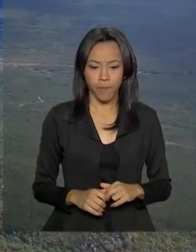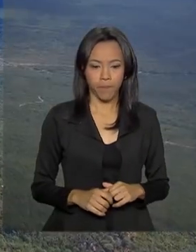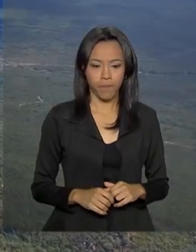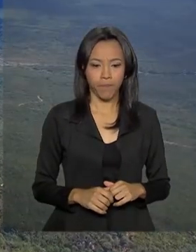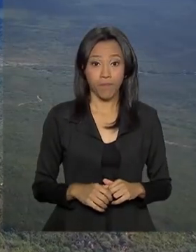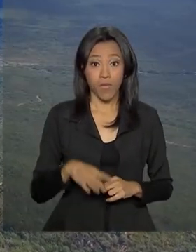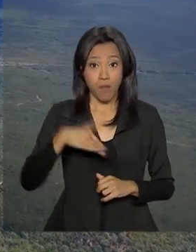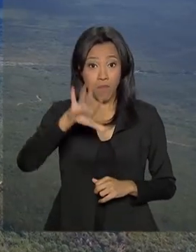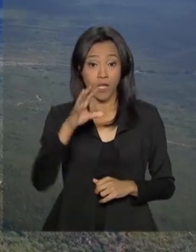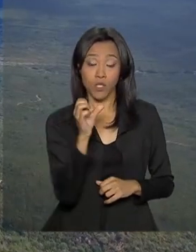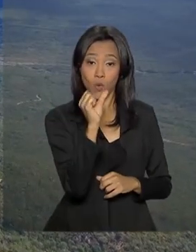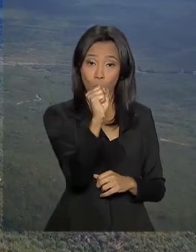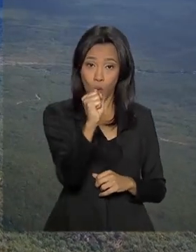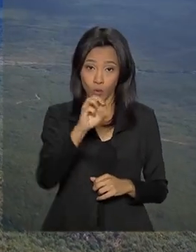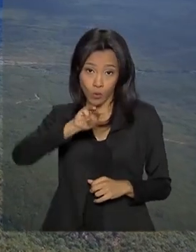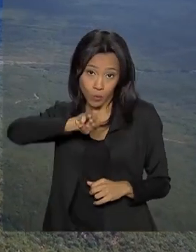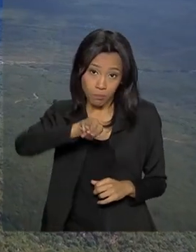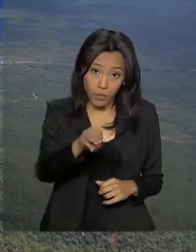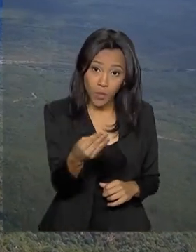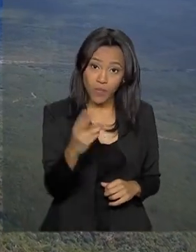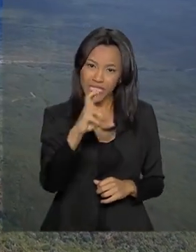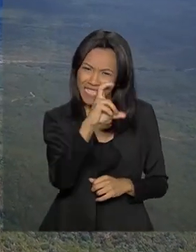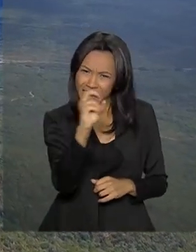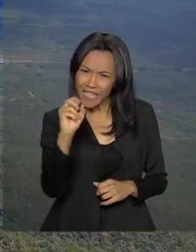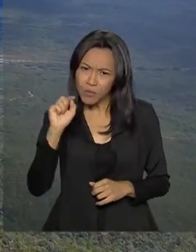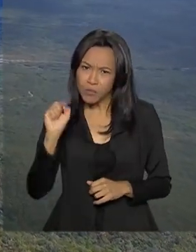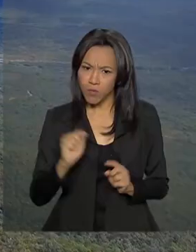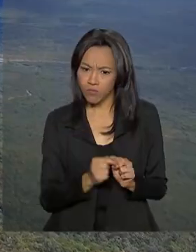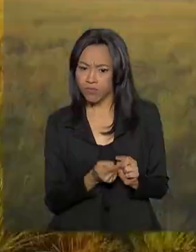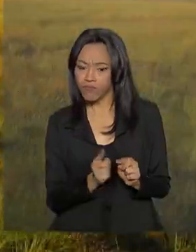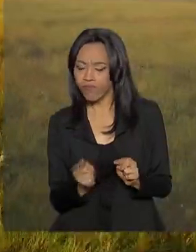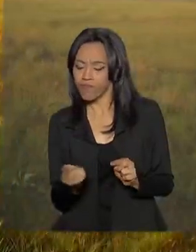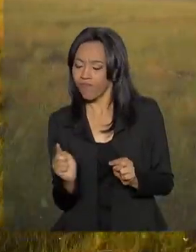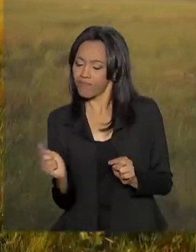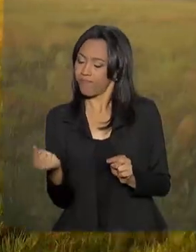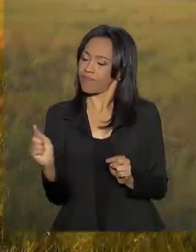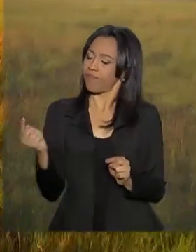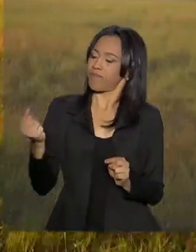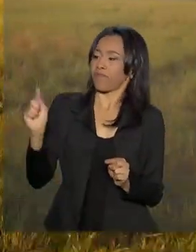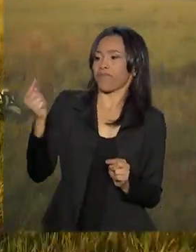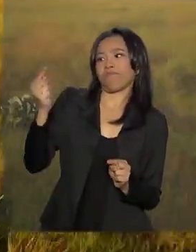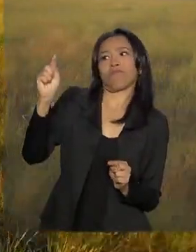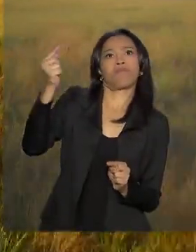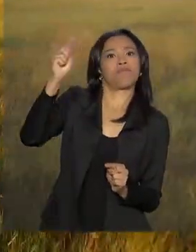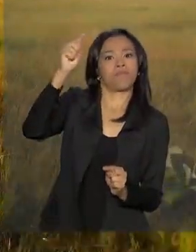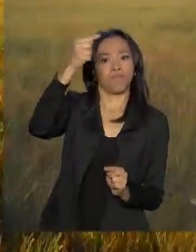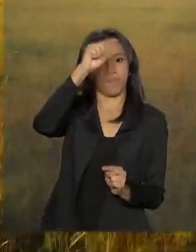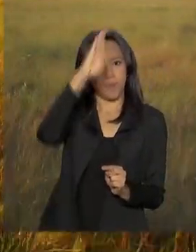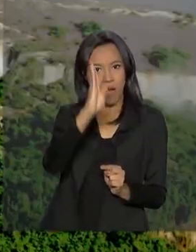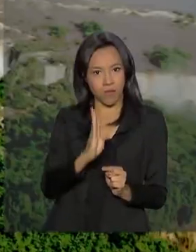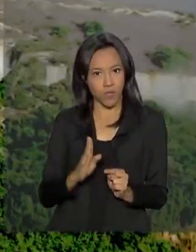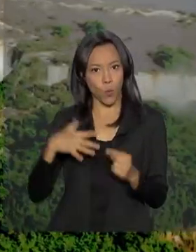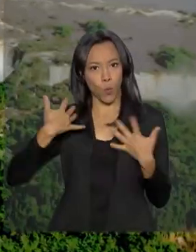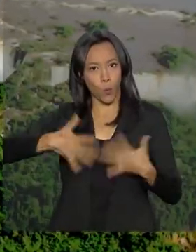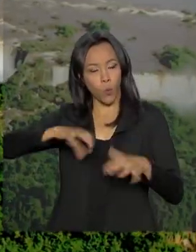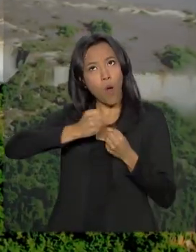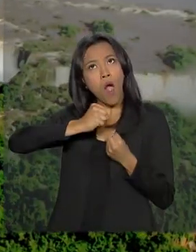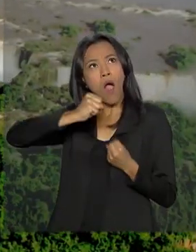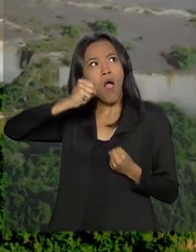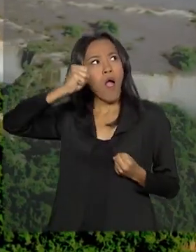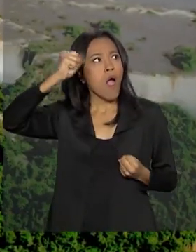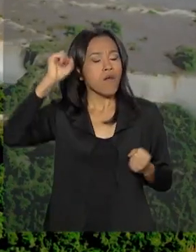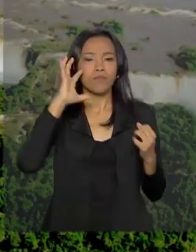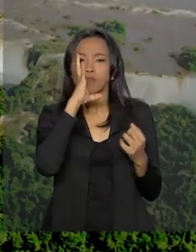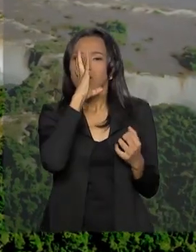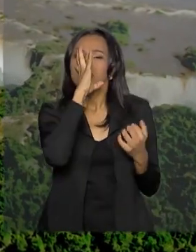Mais de 8 milhões e 500 mil quilômetros de extensão. Em um território de proporções continentais, o que não faltam